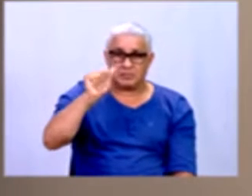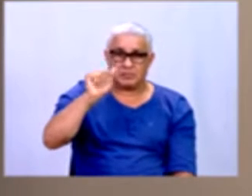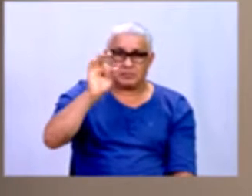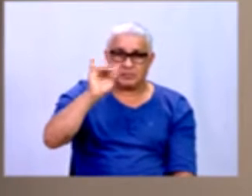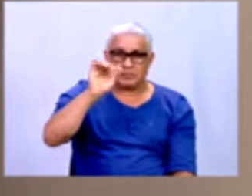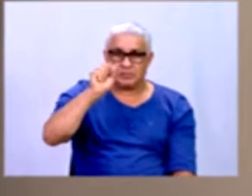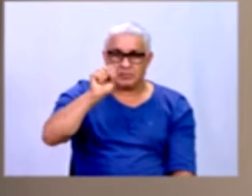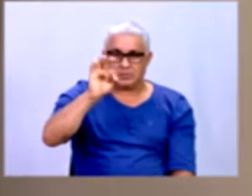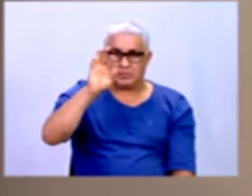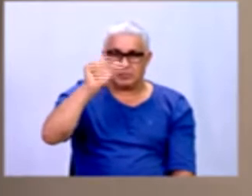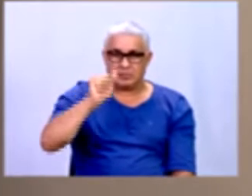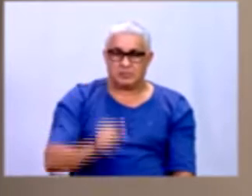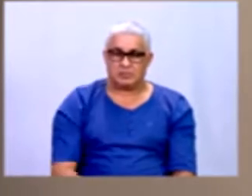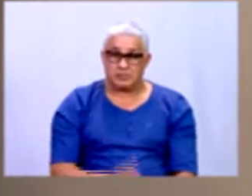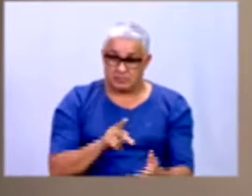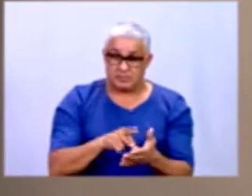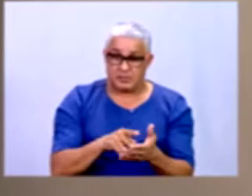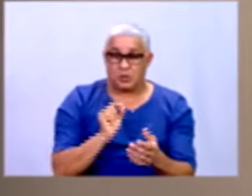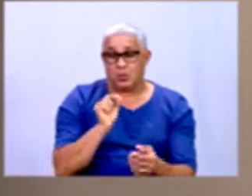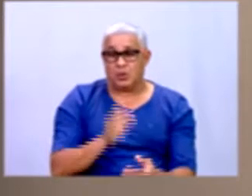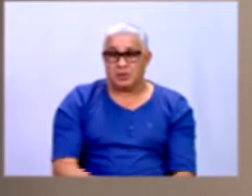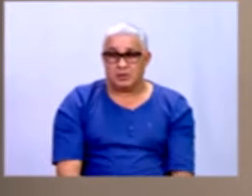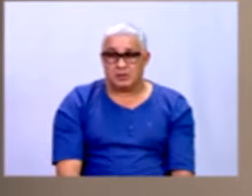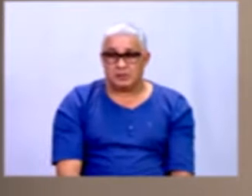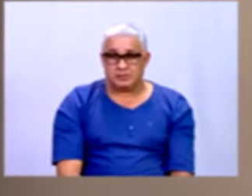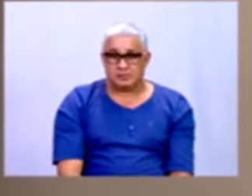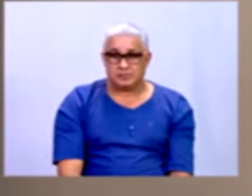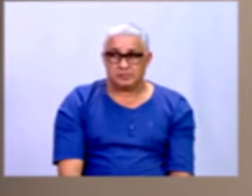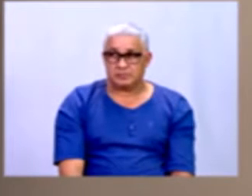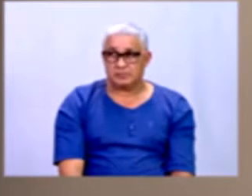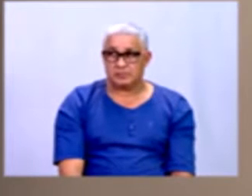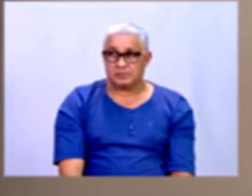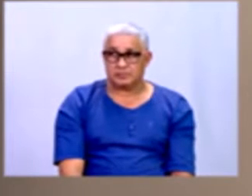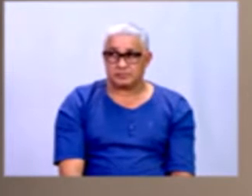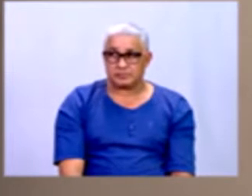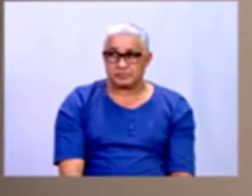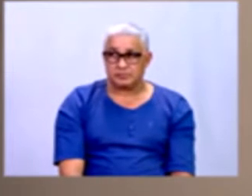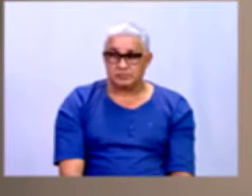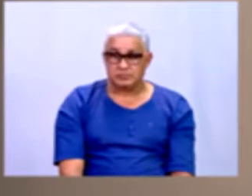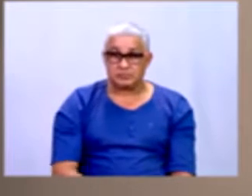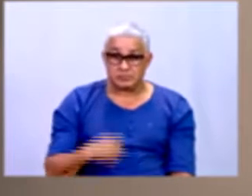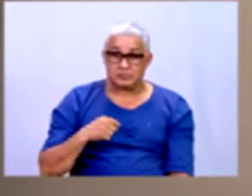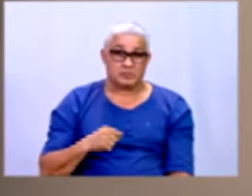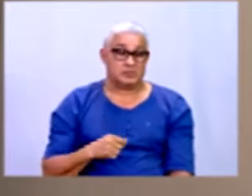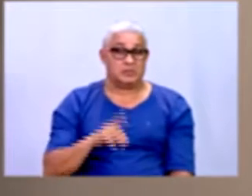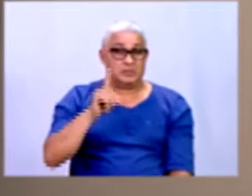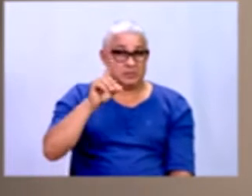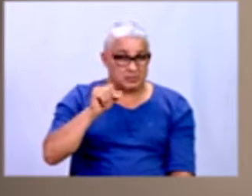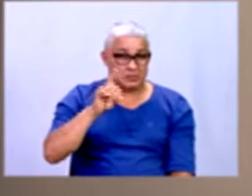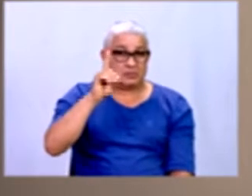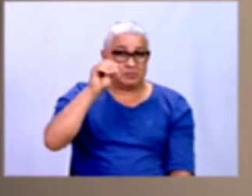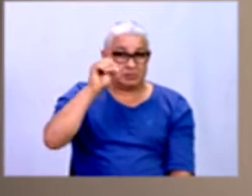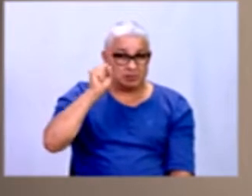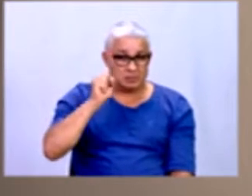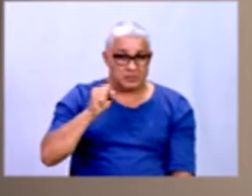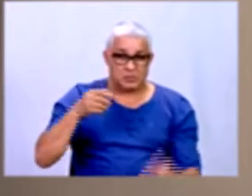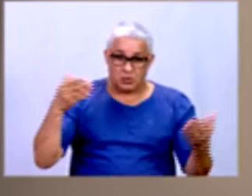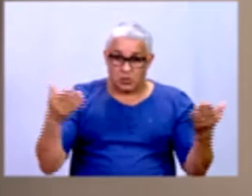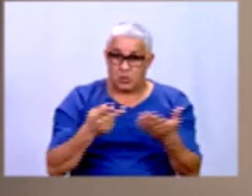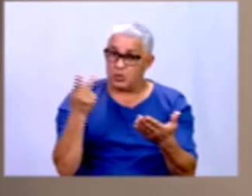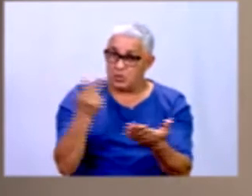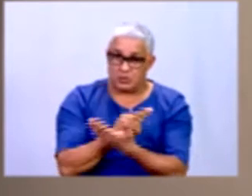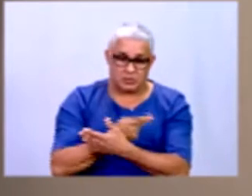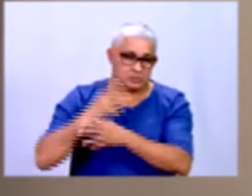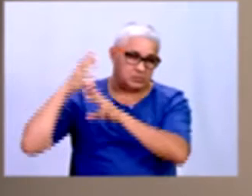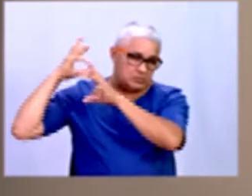a gente tem que coletar dados, não é de hoje que acontece isso,